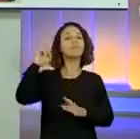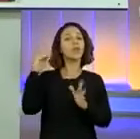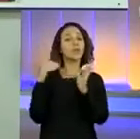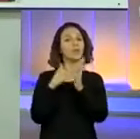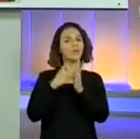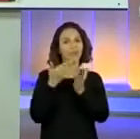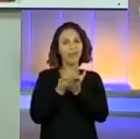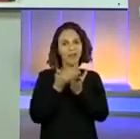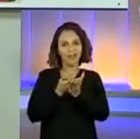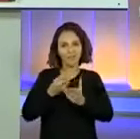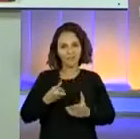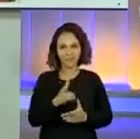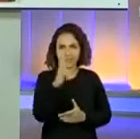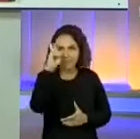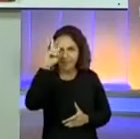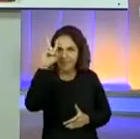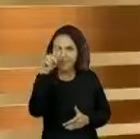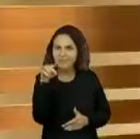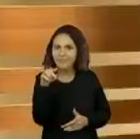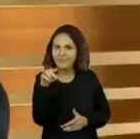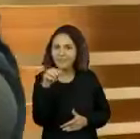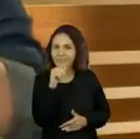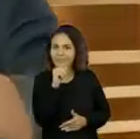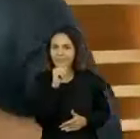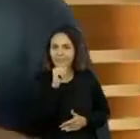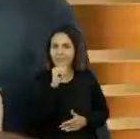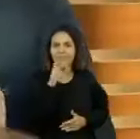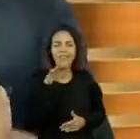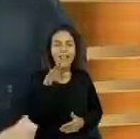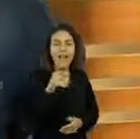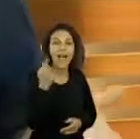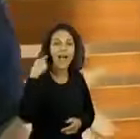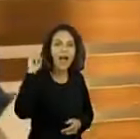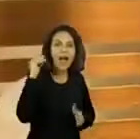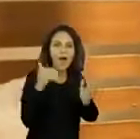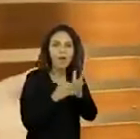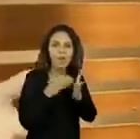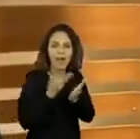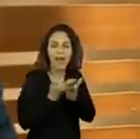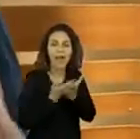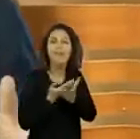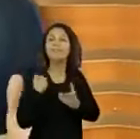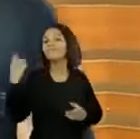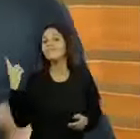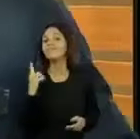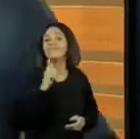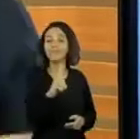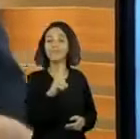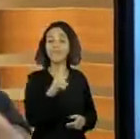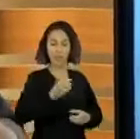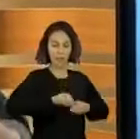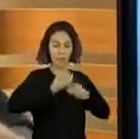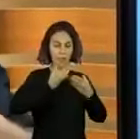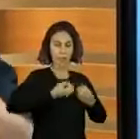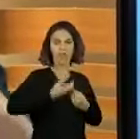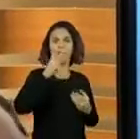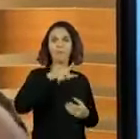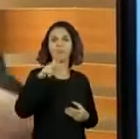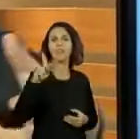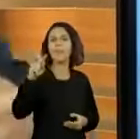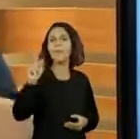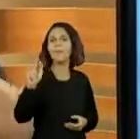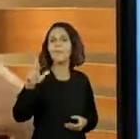última aula. Show de bola, né? Aliás, na nossa última aula, eu trouxe o poeta e professor Paulo Dantas e a gente discutiu